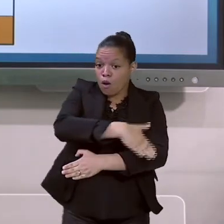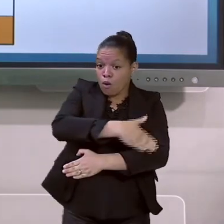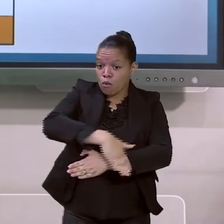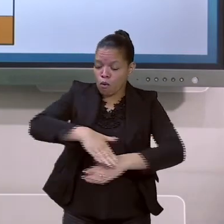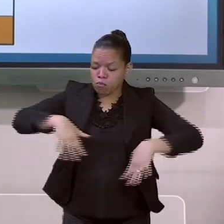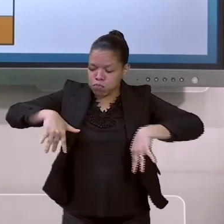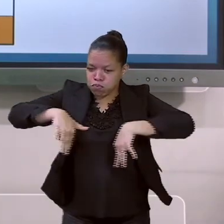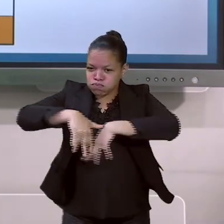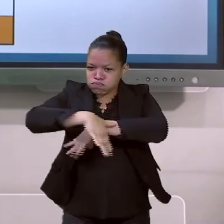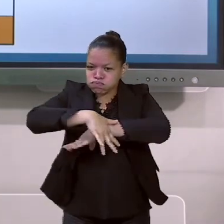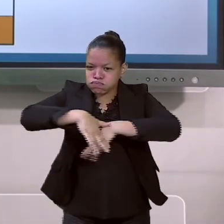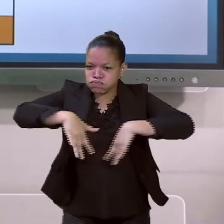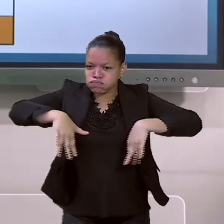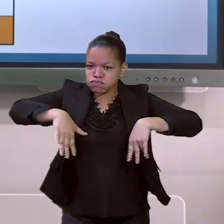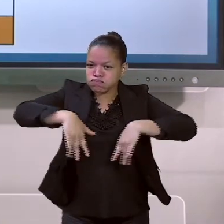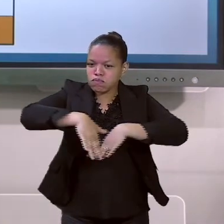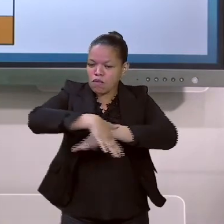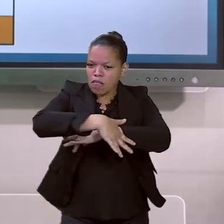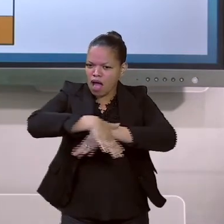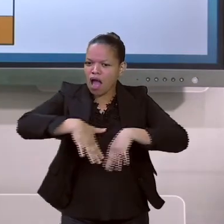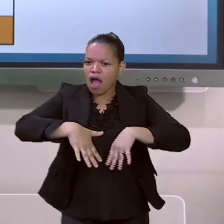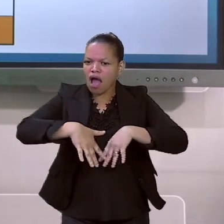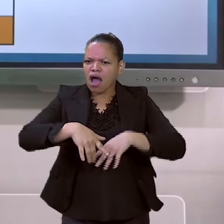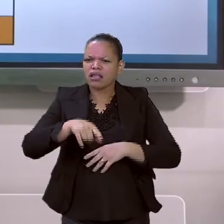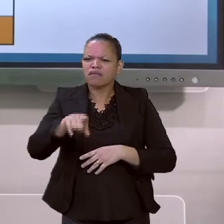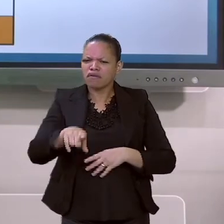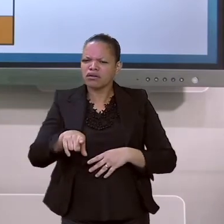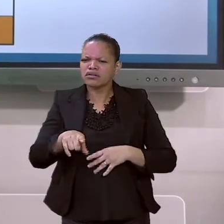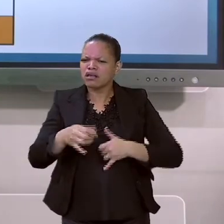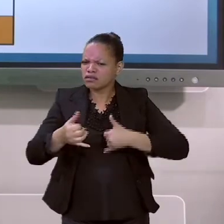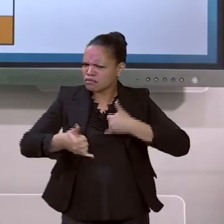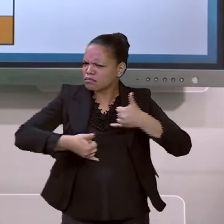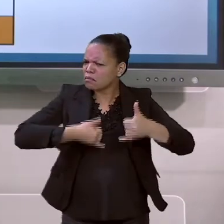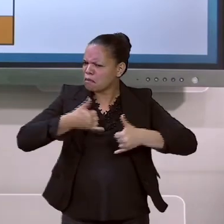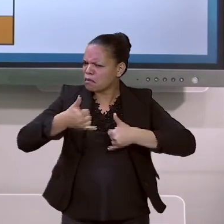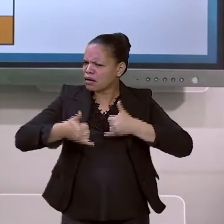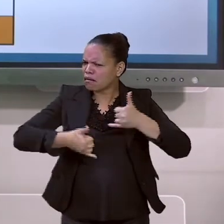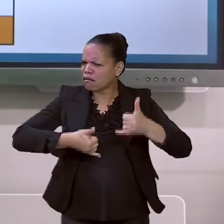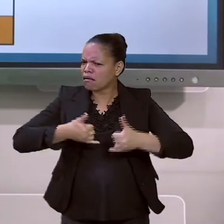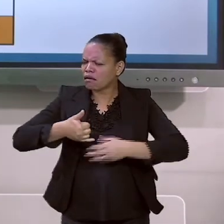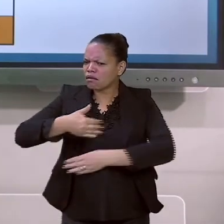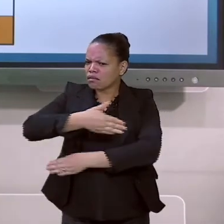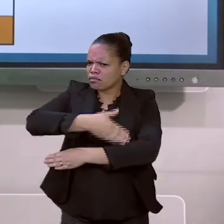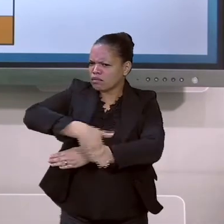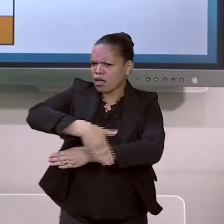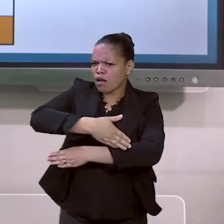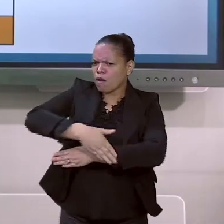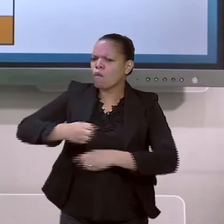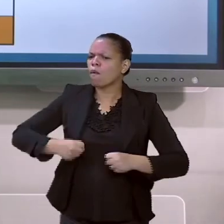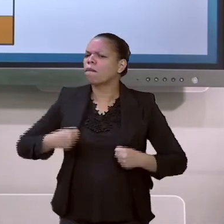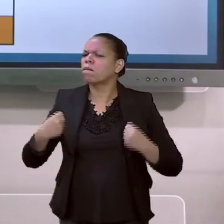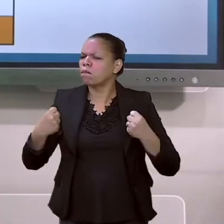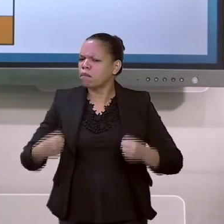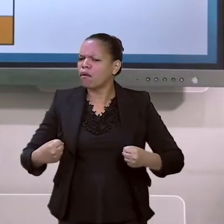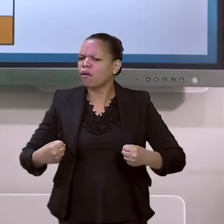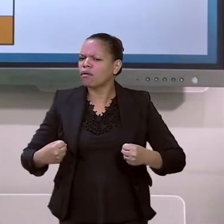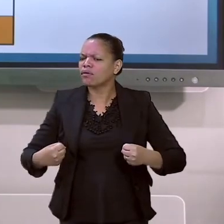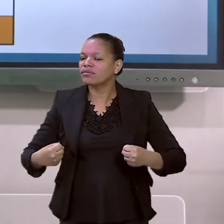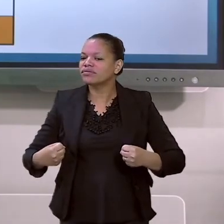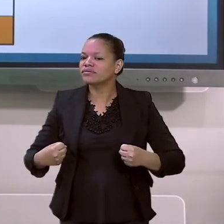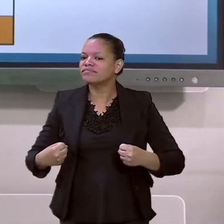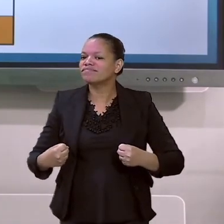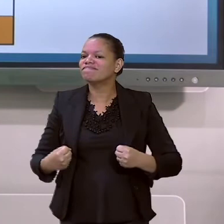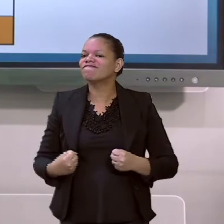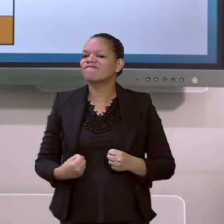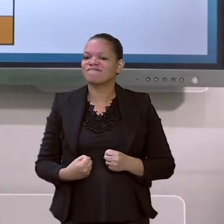movimentada? Vocês podem brincar nessa rua? Vou contar pra vocês uma história sobre a minha